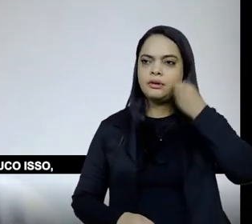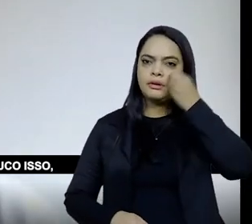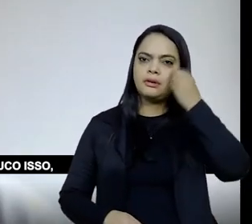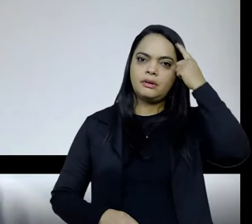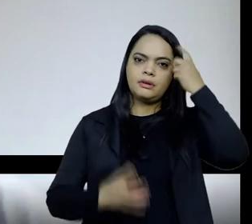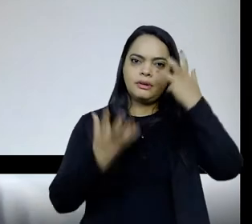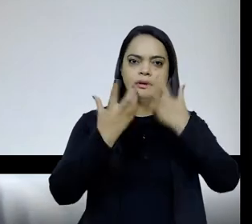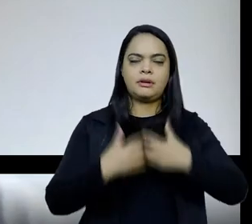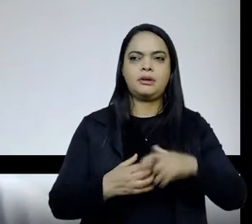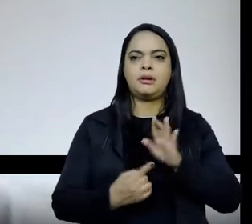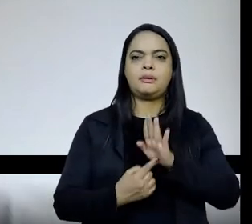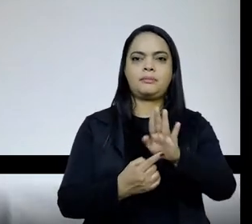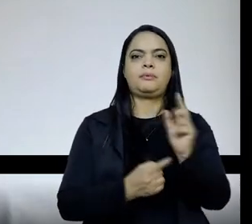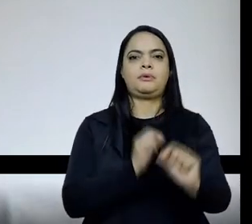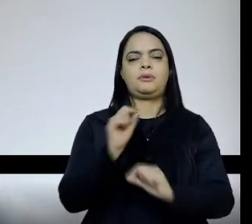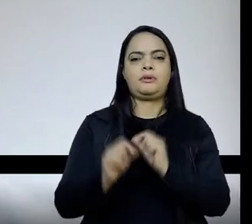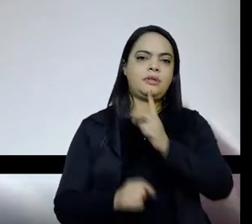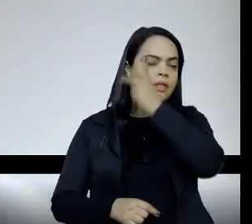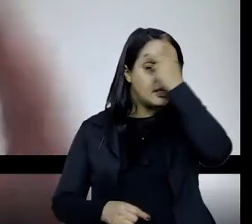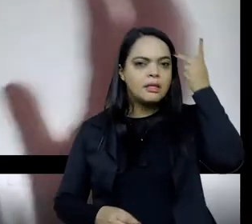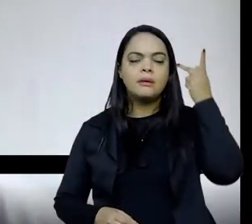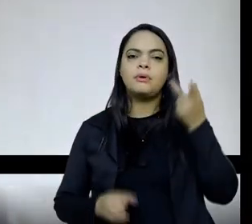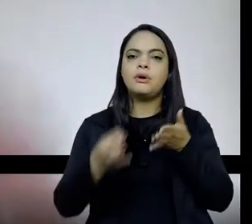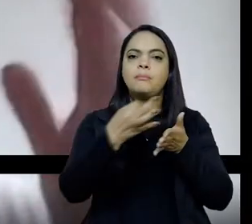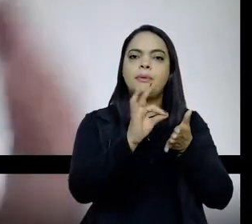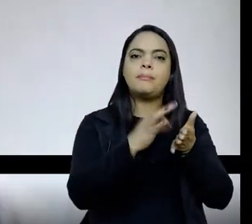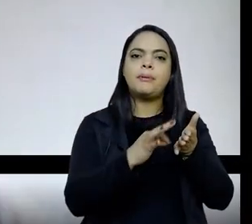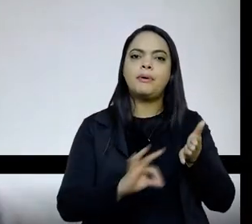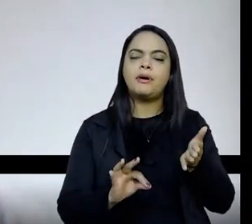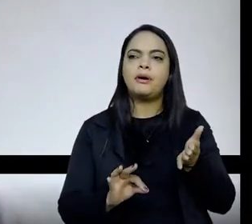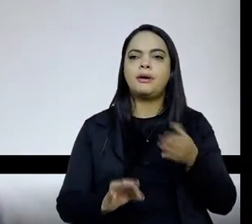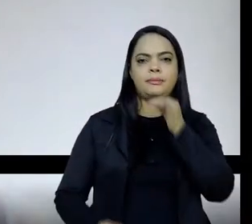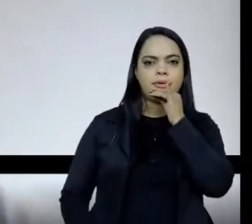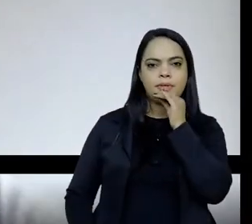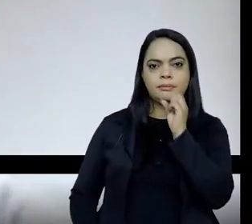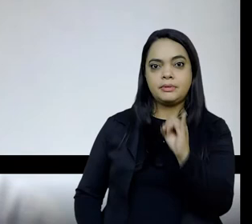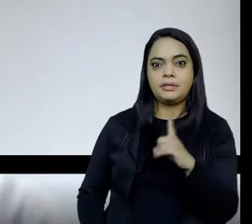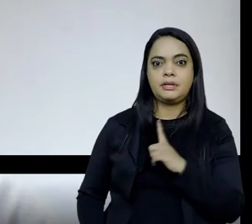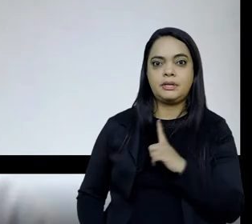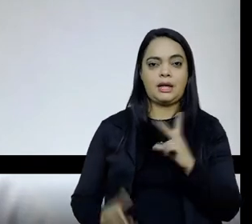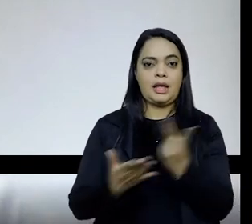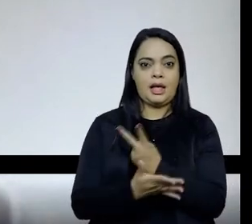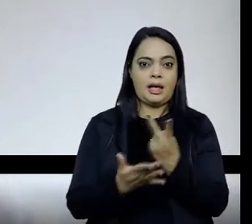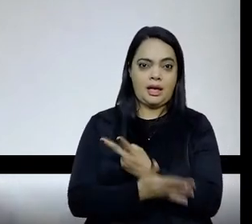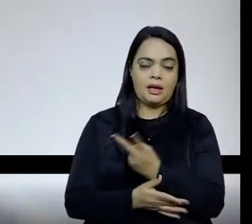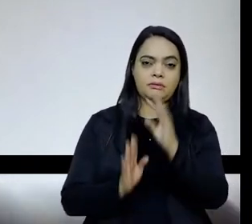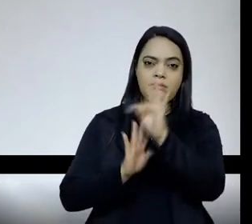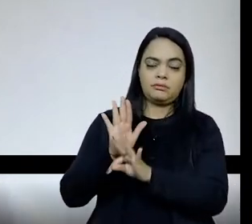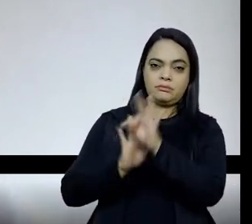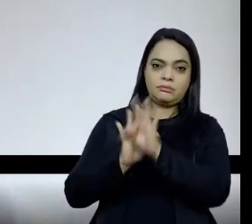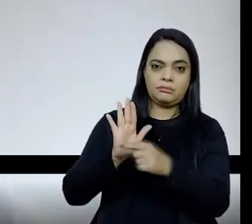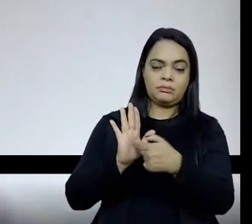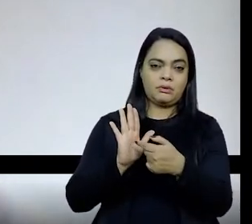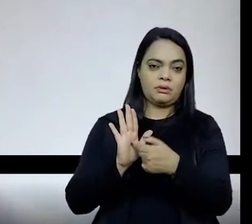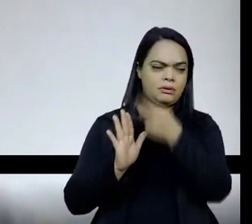um pouco isso, as pessoas corrigem, tem uma coisa errada num texto, errada, reconhecidamente errada, alguém vai lá e